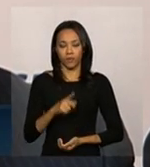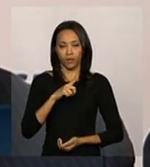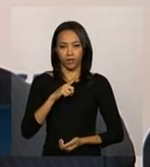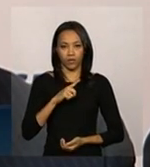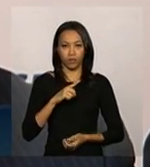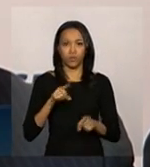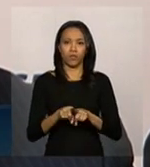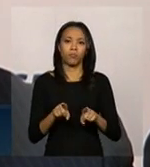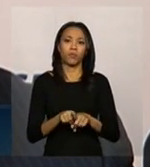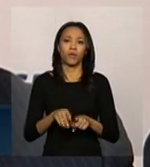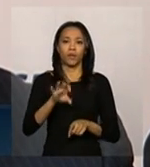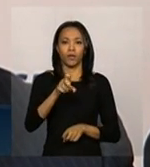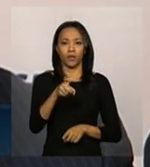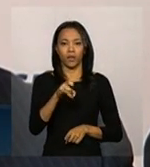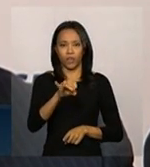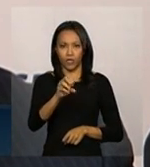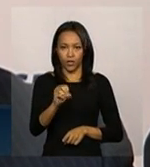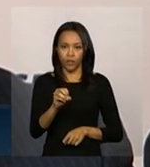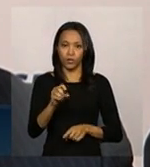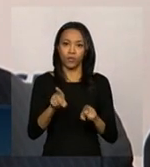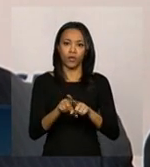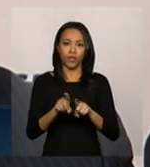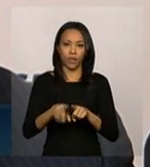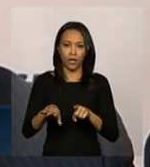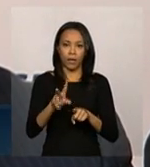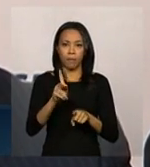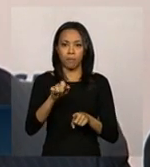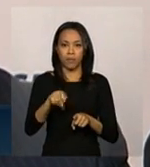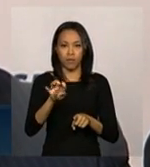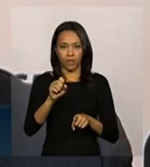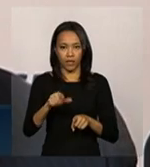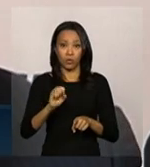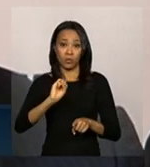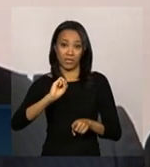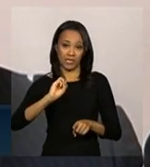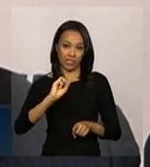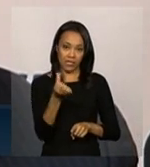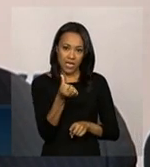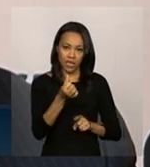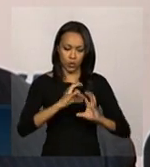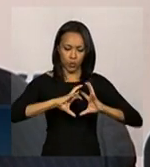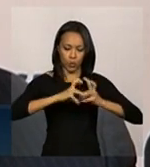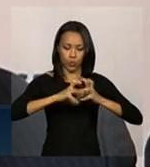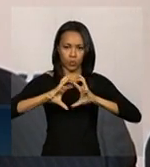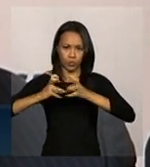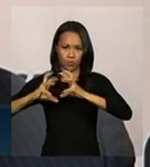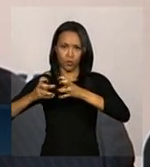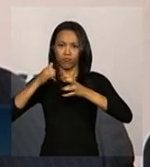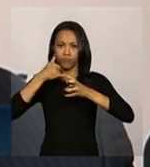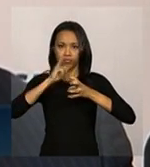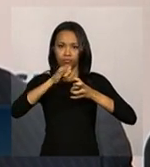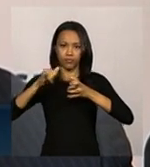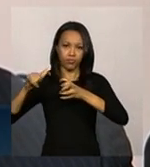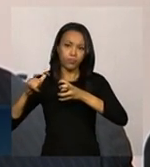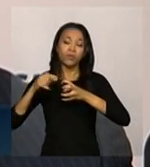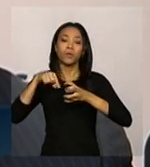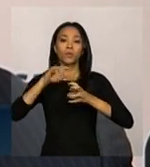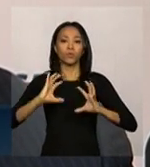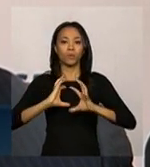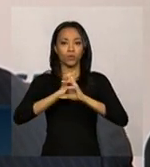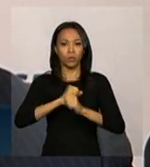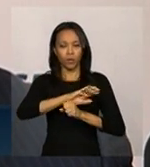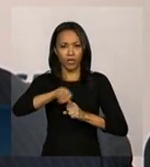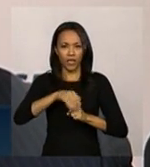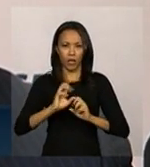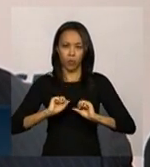um eixo pequenininho, o sítio pimental, que são 6 turbinas cada uma com 38,85, o que totaliza